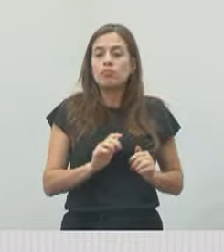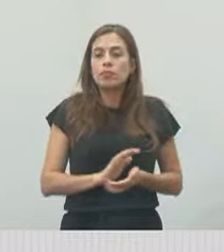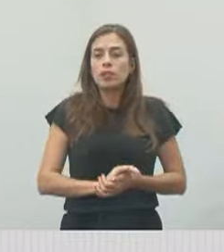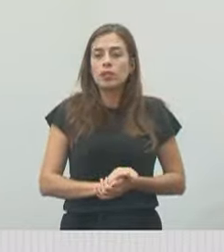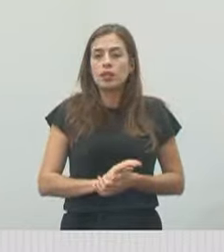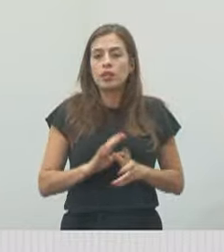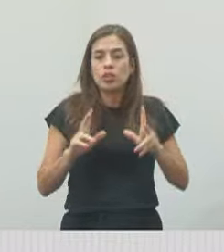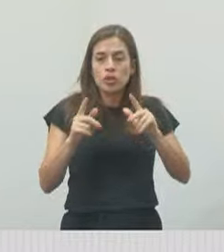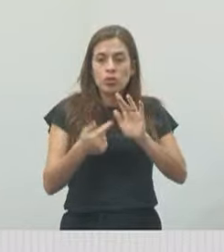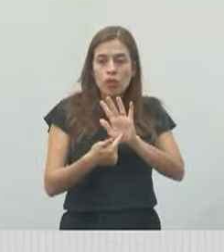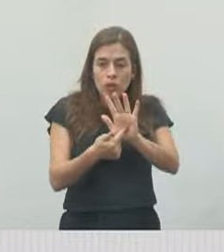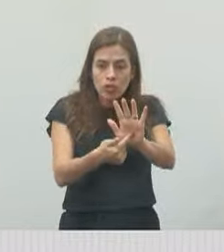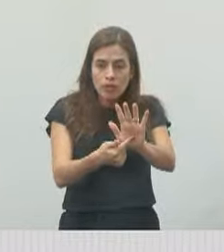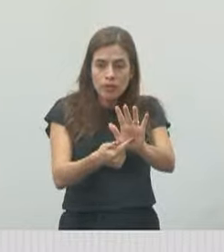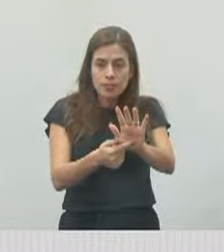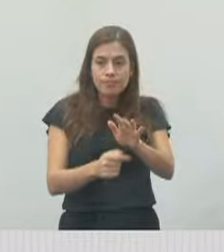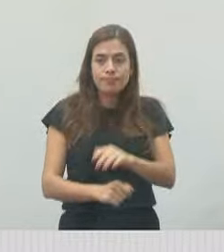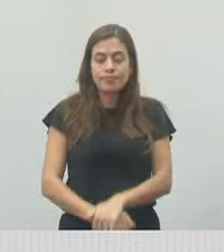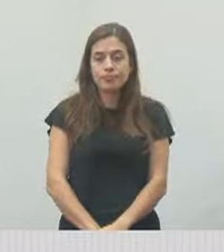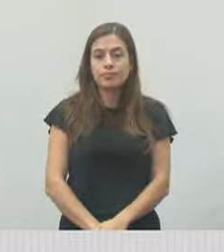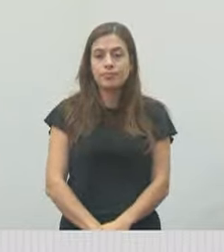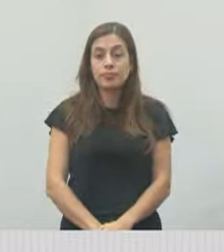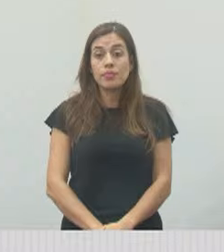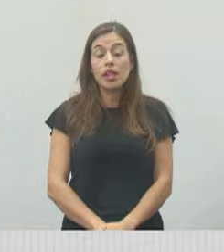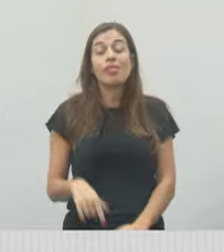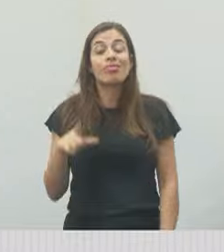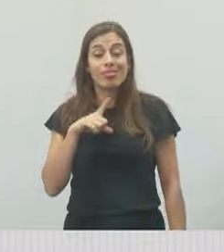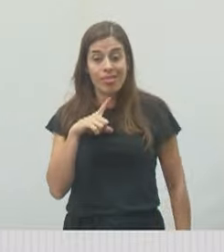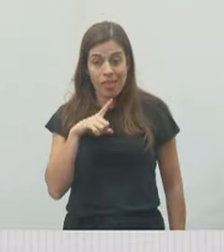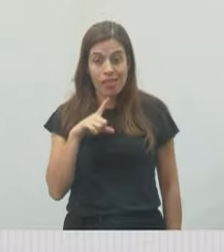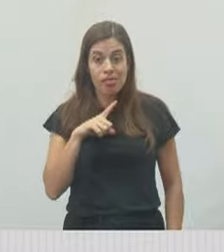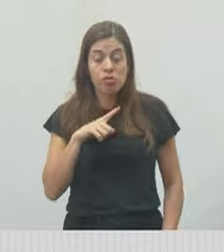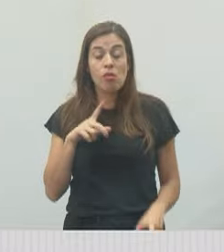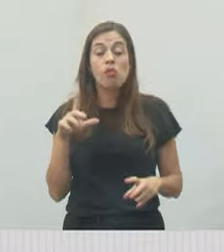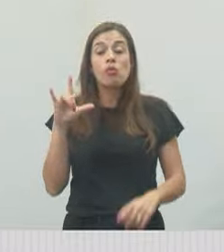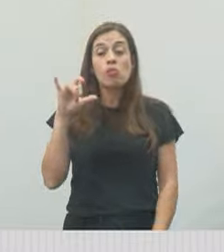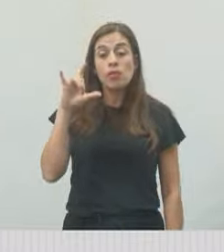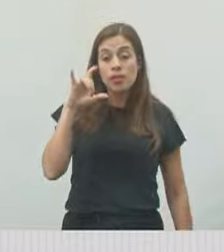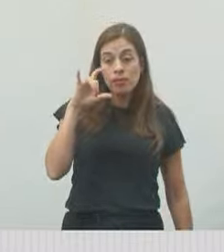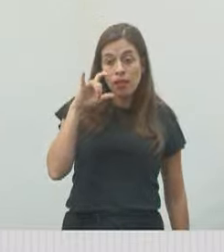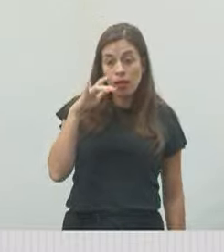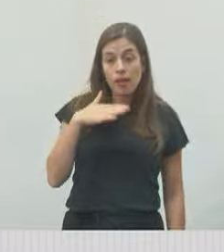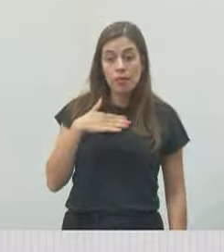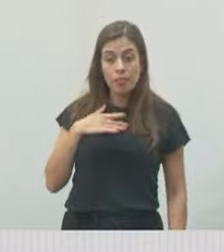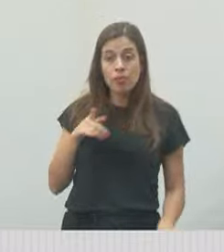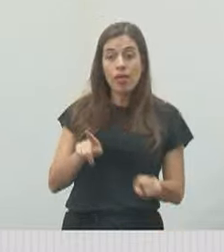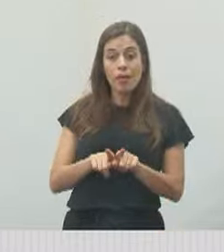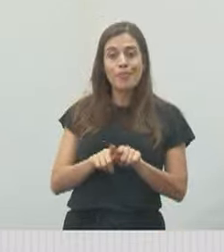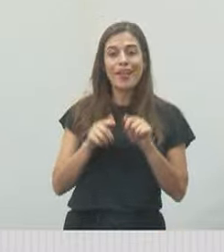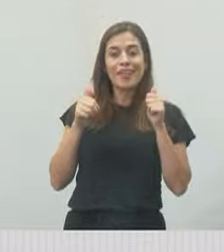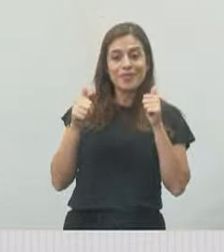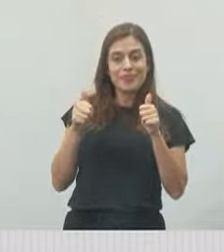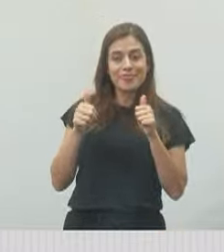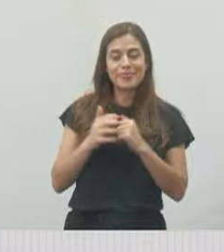todos eles verem. Pode entrar no meu Instagram, tá? Pode entrar no meu Instagram, que está lá.